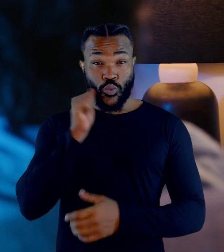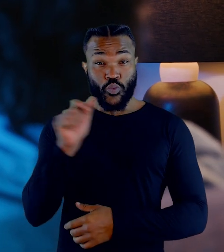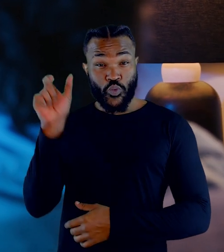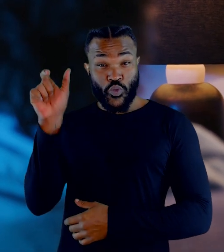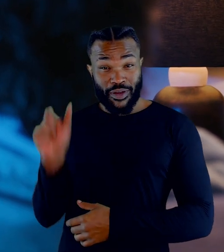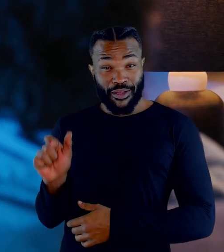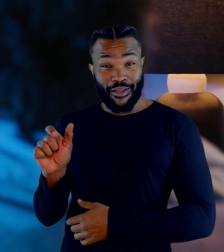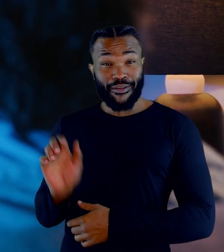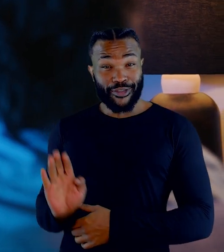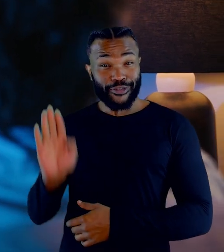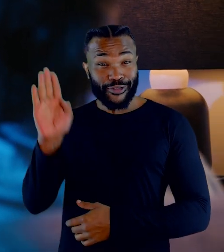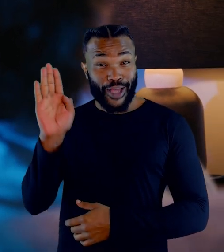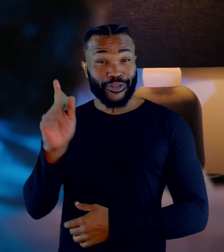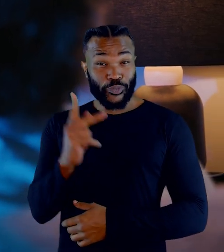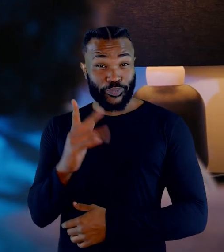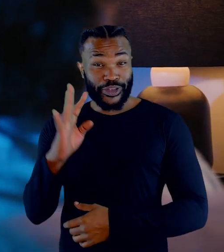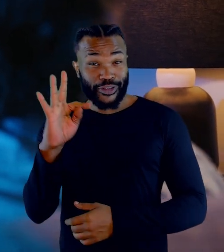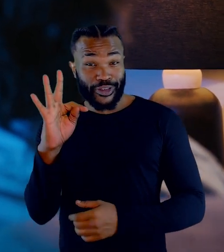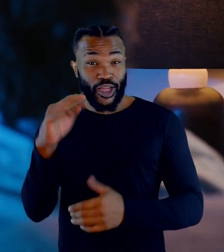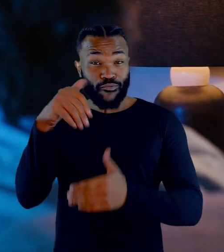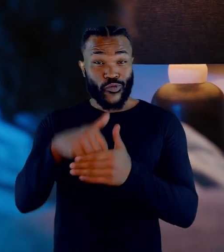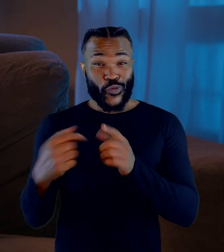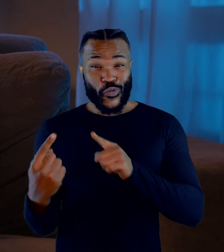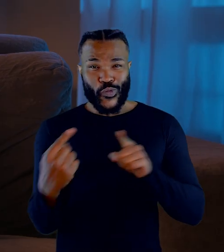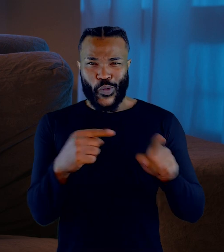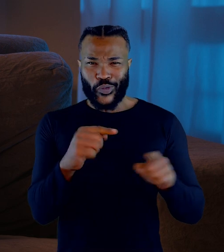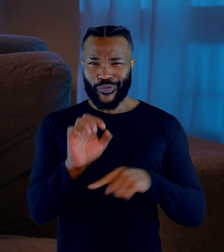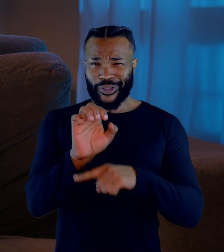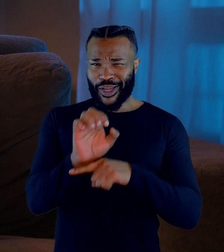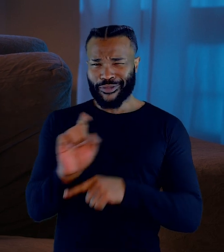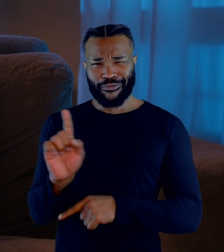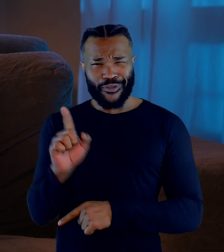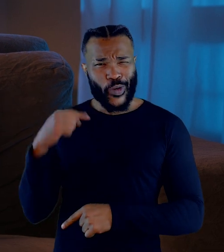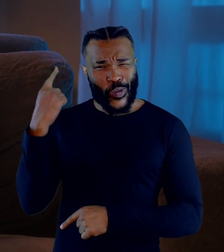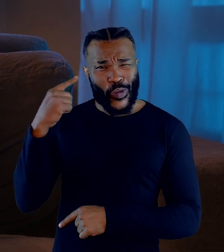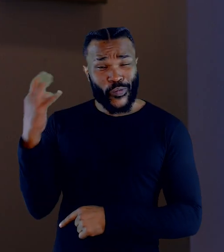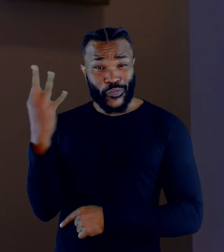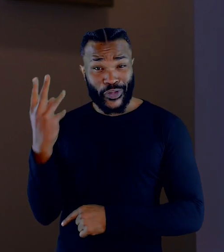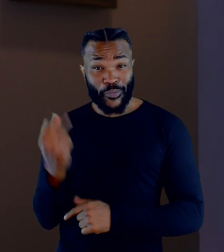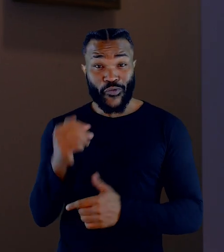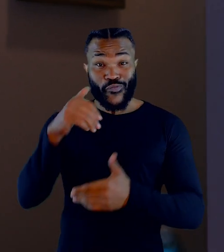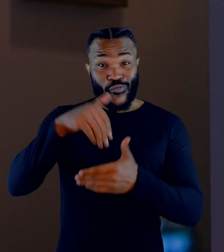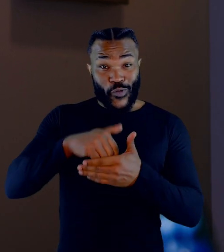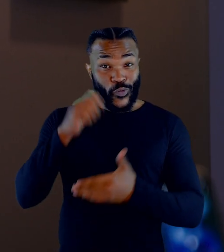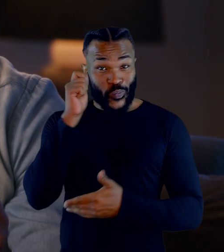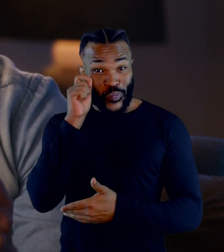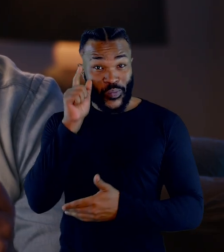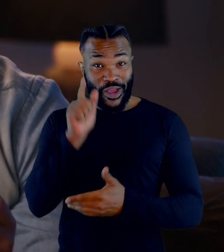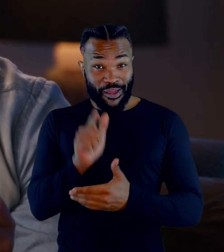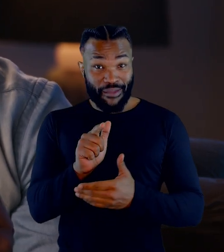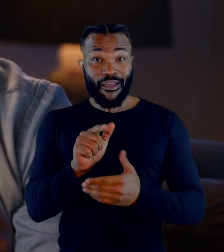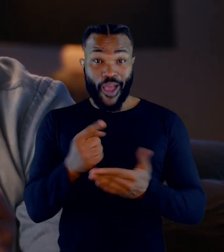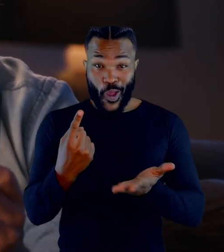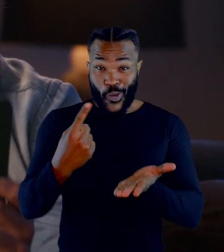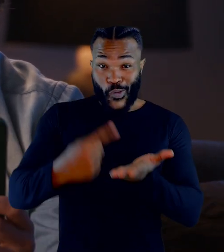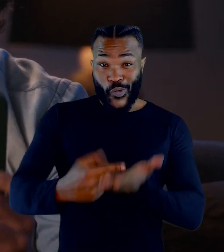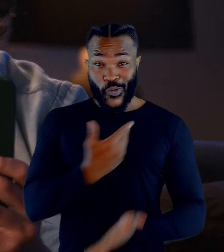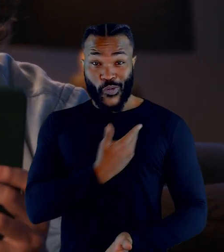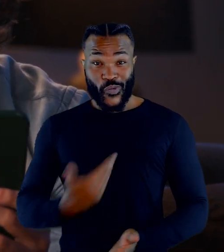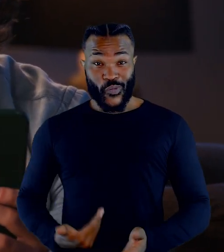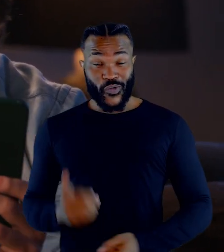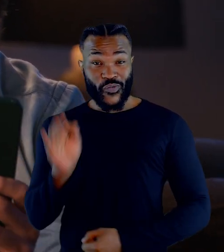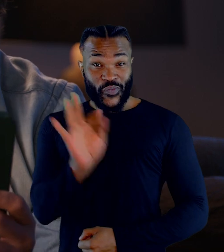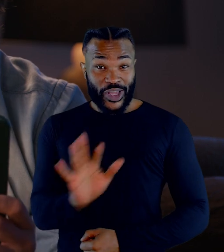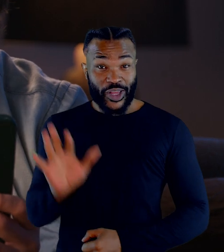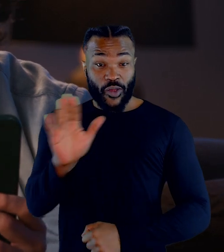A candidata do PT votou contra o nosso Estado. Tu tá doido, é fantasma? O voto da Maria do Rosário e o acordo